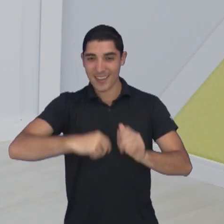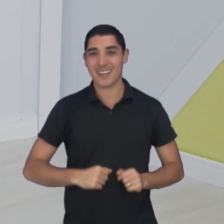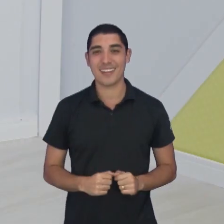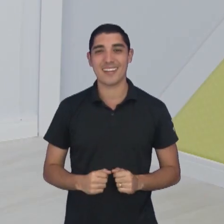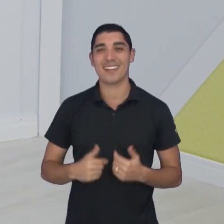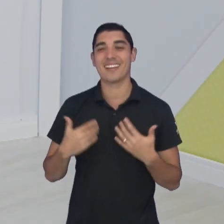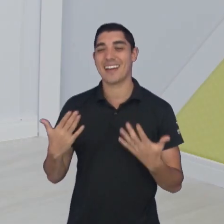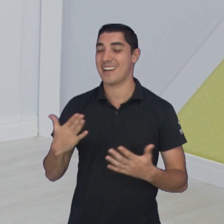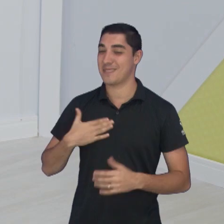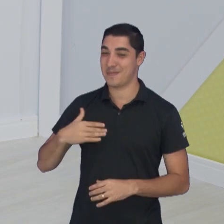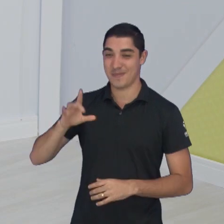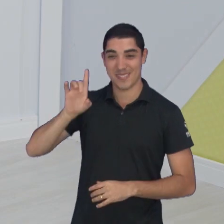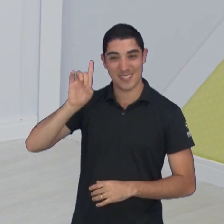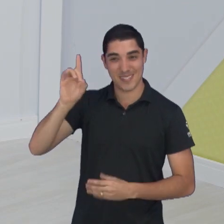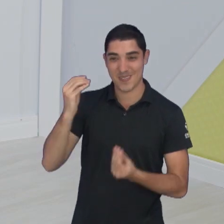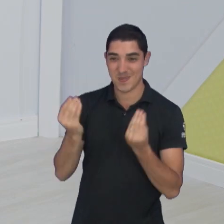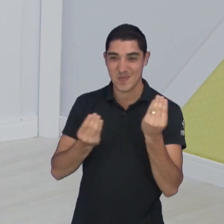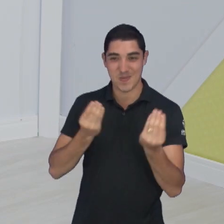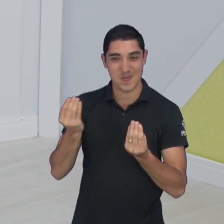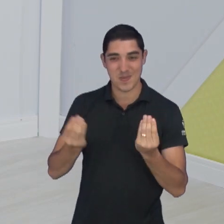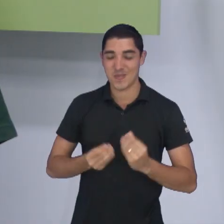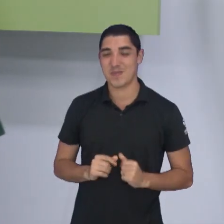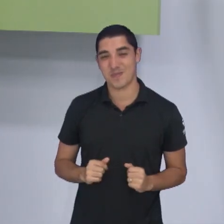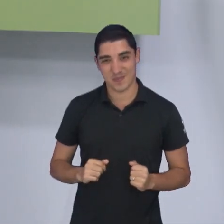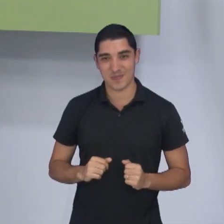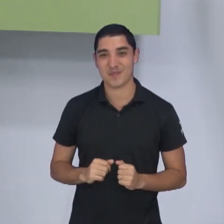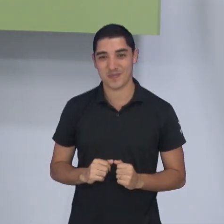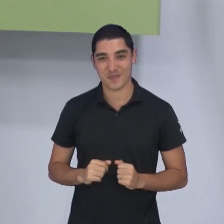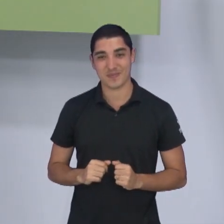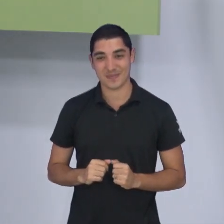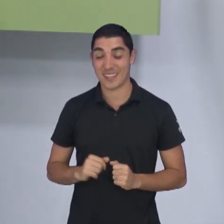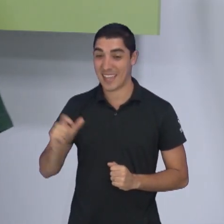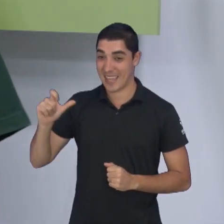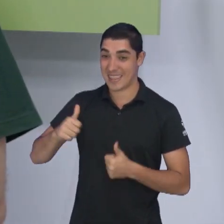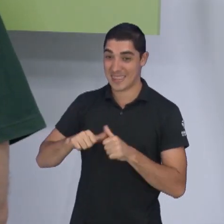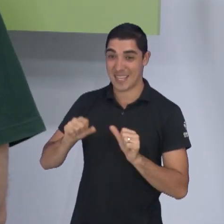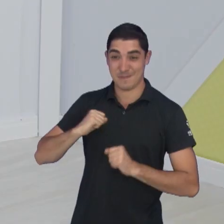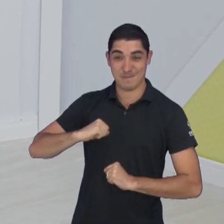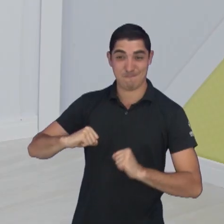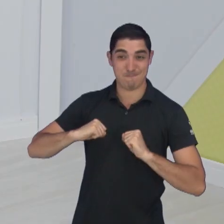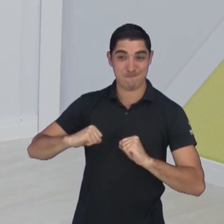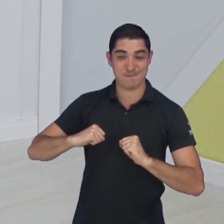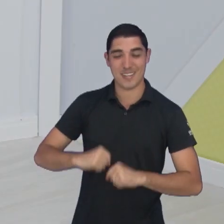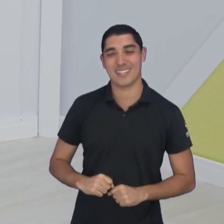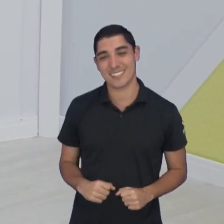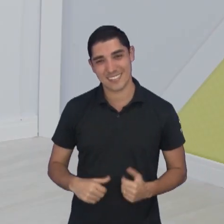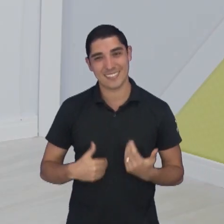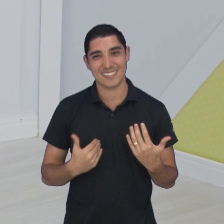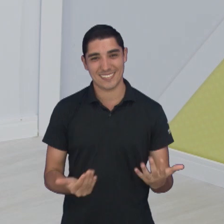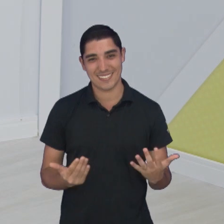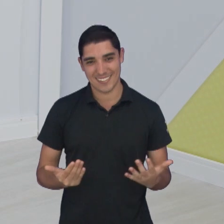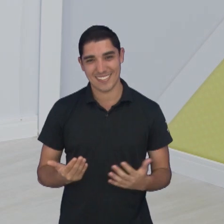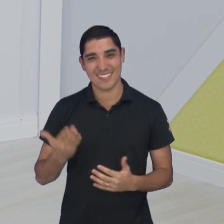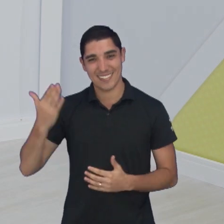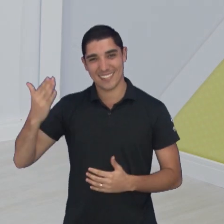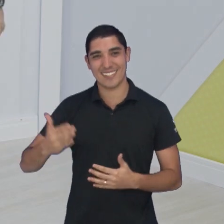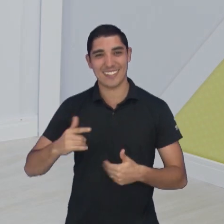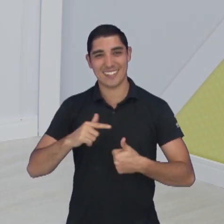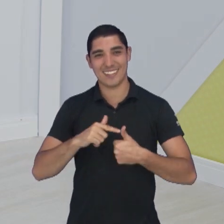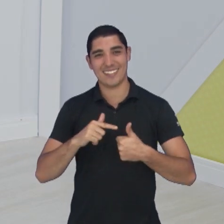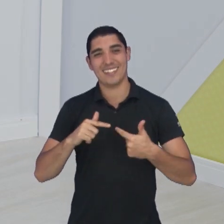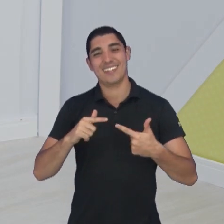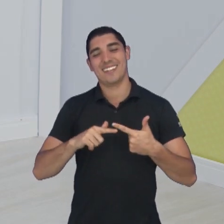Ai, meu Deus do céu. Aqui sabe quem sabe ler a Bíblia também. Pegou pilha, hein? Pegou pilha. Décimo segundo, Lindense. Décimo terceiro,